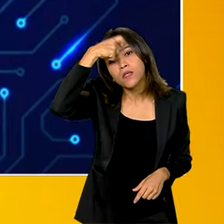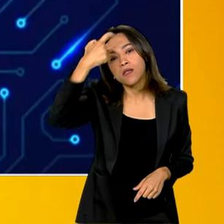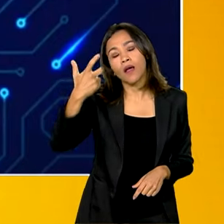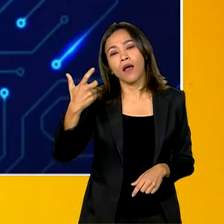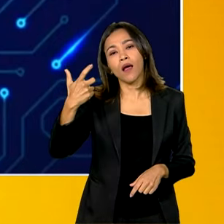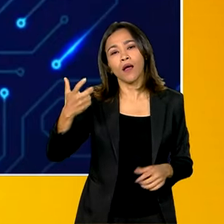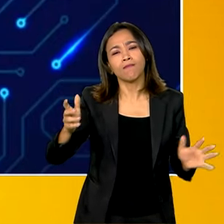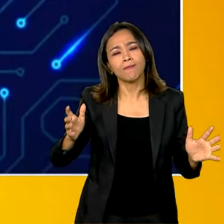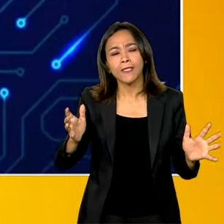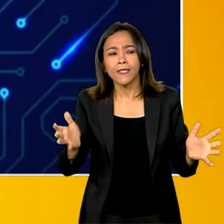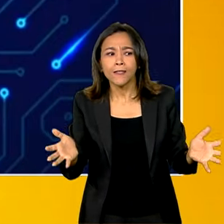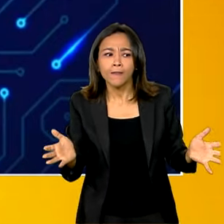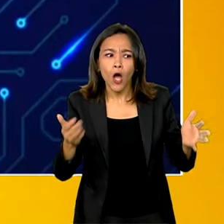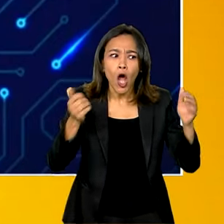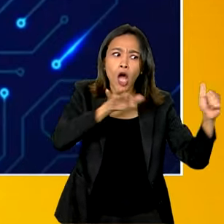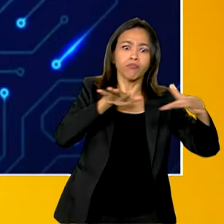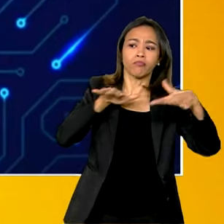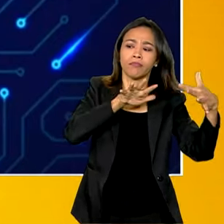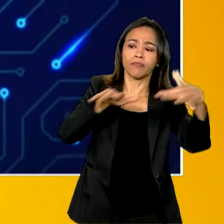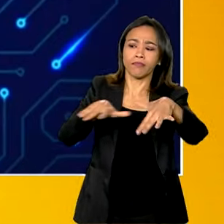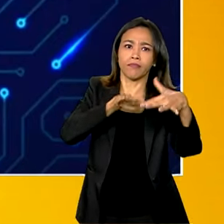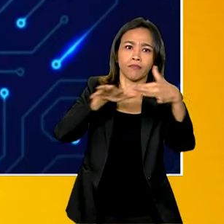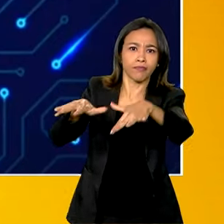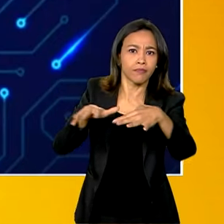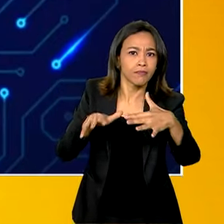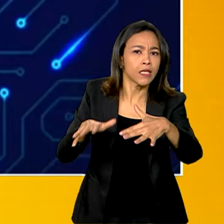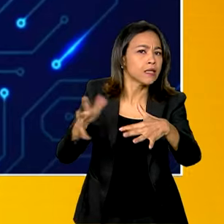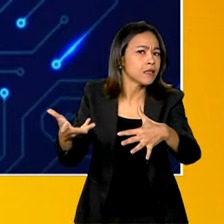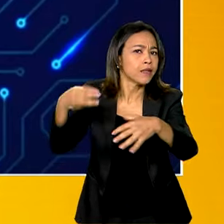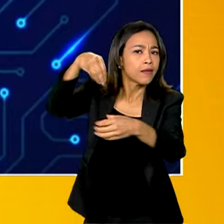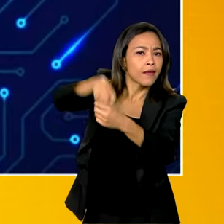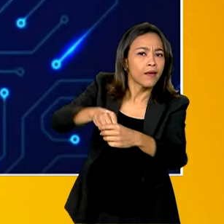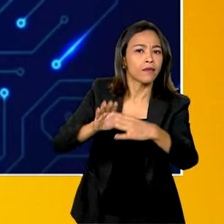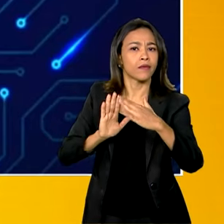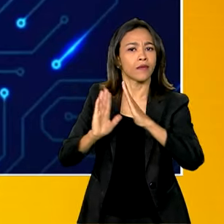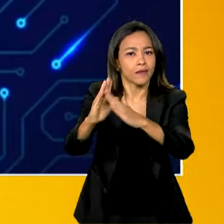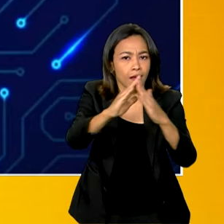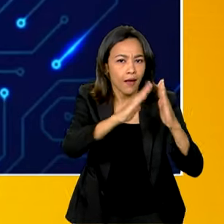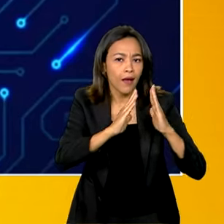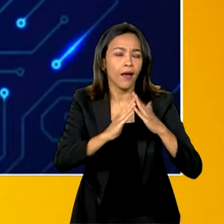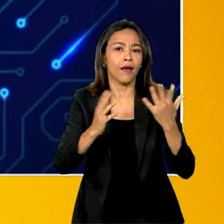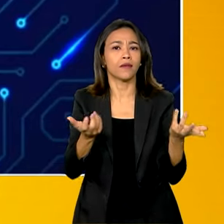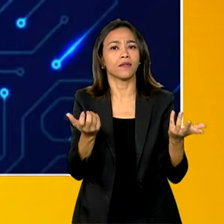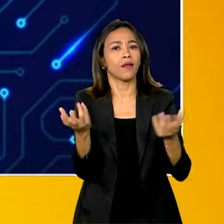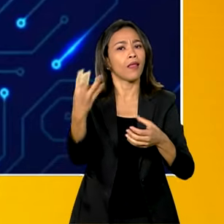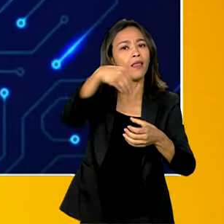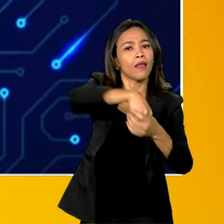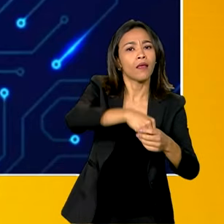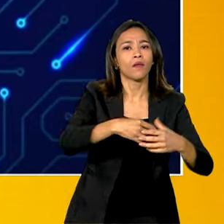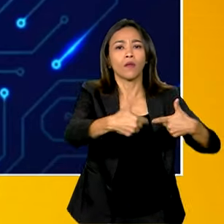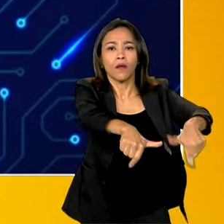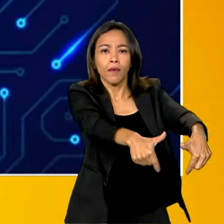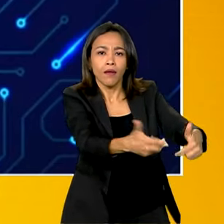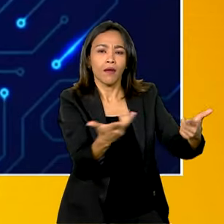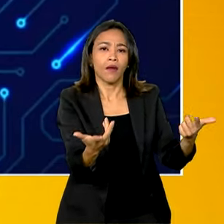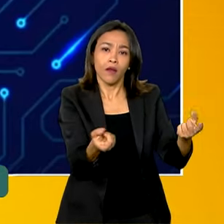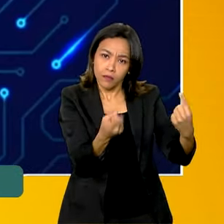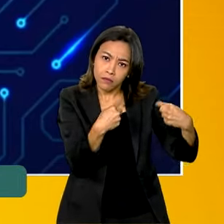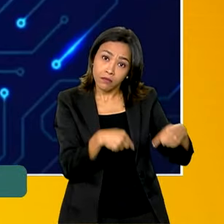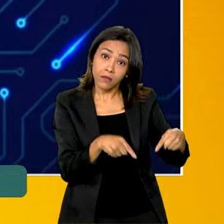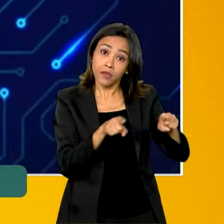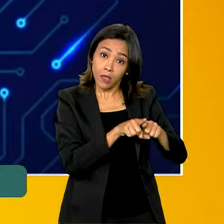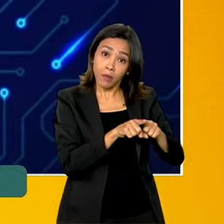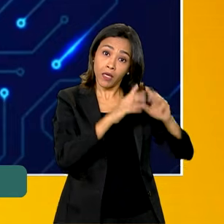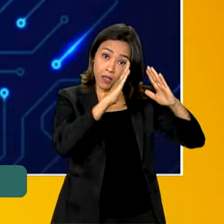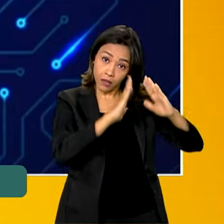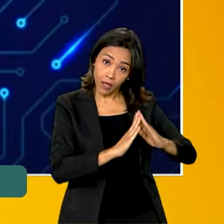sensibilização das pessoas, seja no ambiente familiar, seja no ambiente profissional, mesmo em instituições de